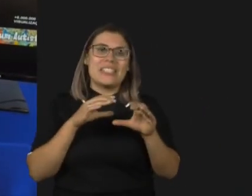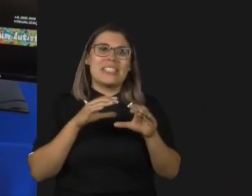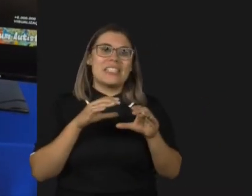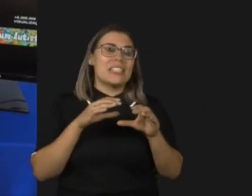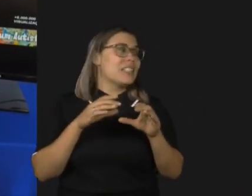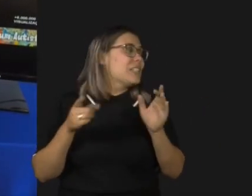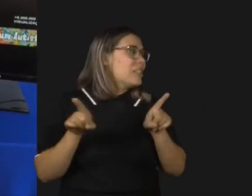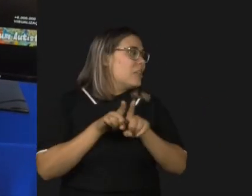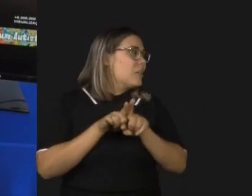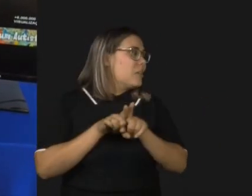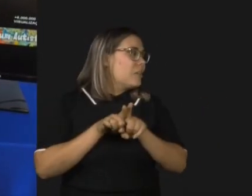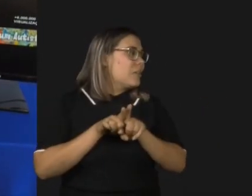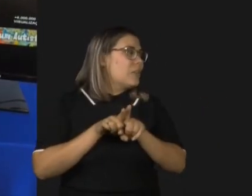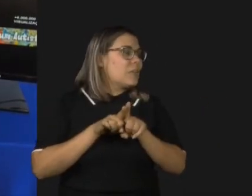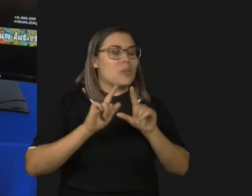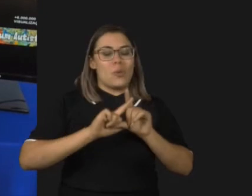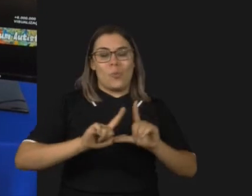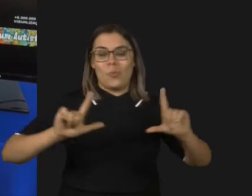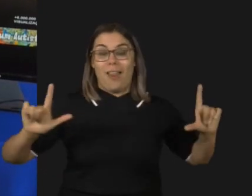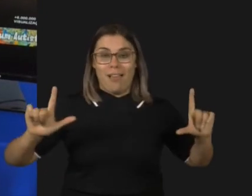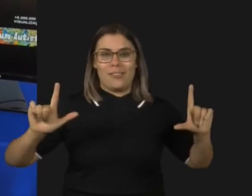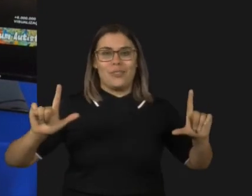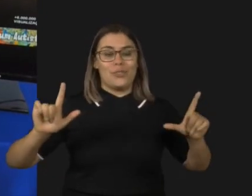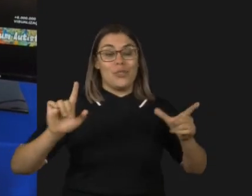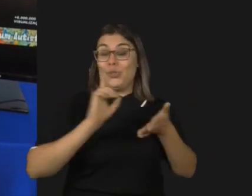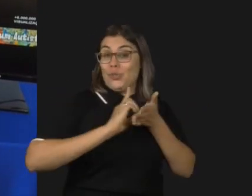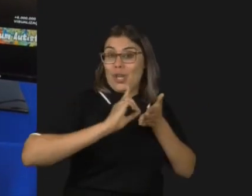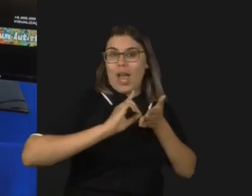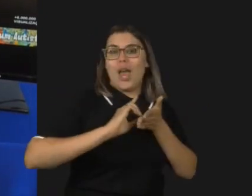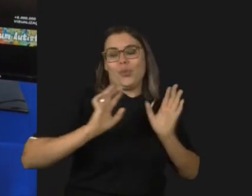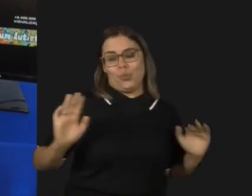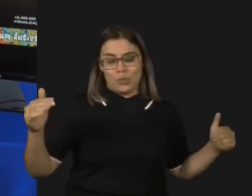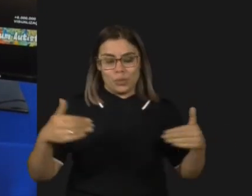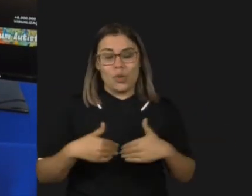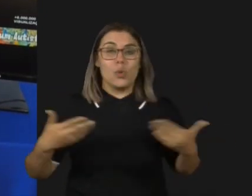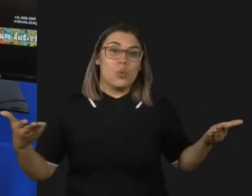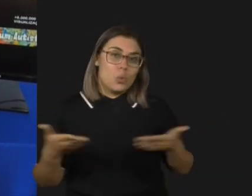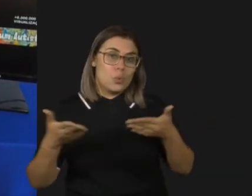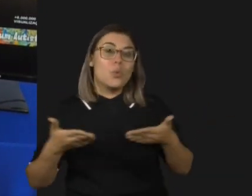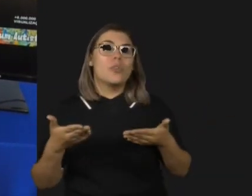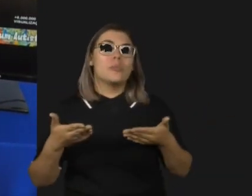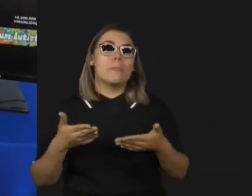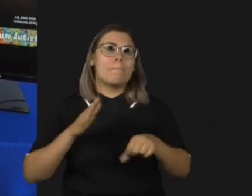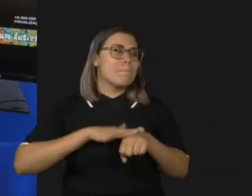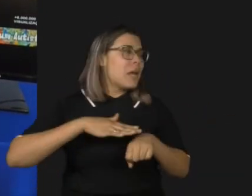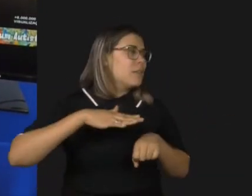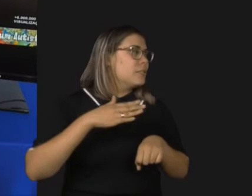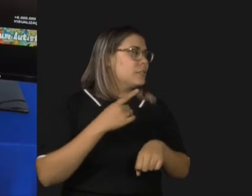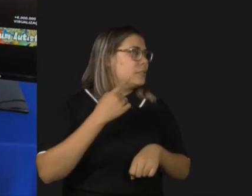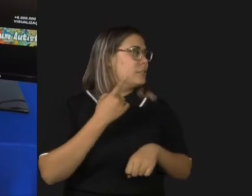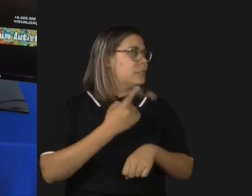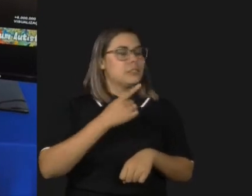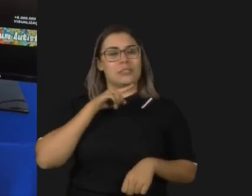um banner do diário de um autista que hoje conta com mais de 140 mil inscritos e mais de 6